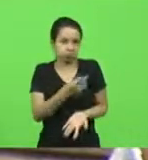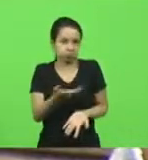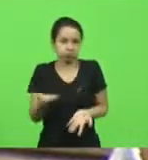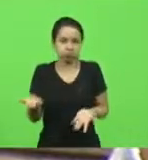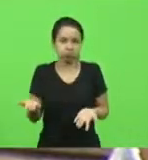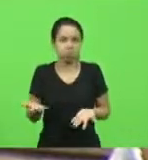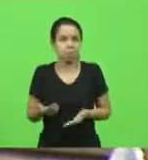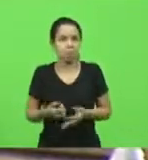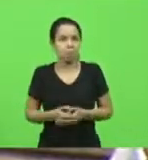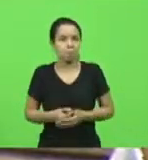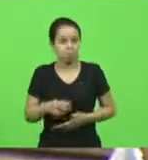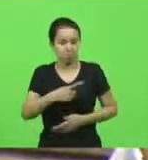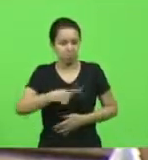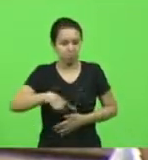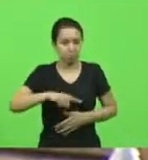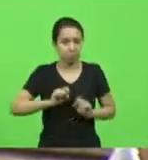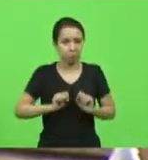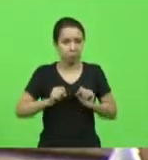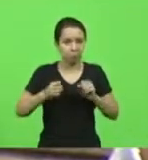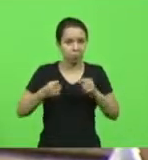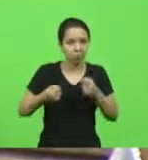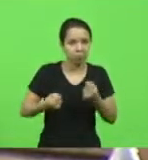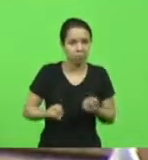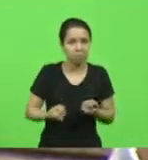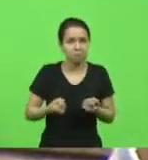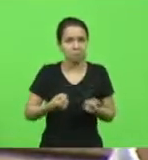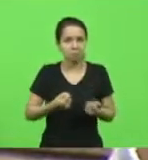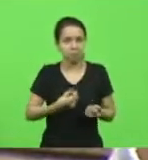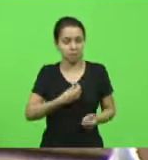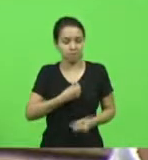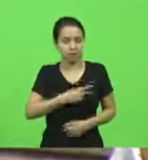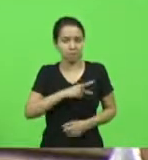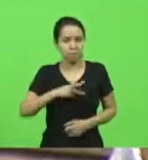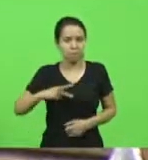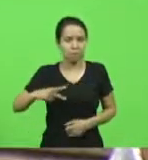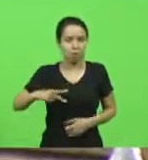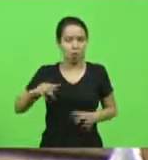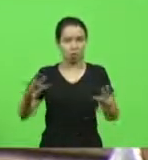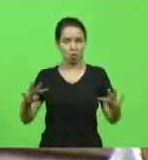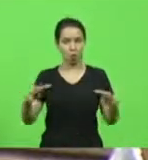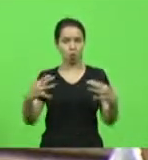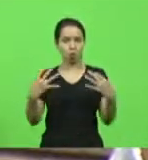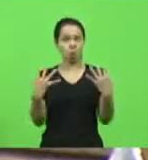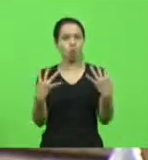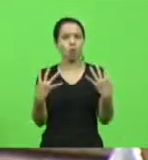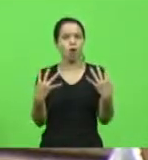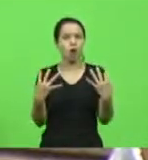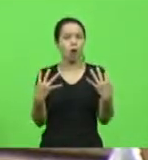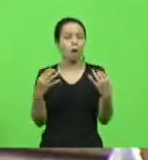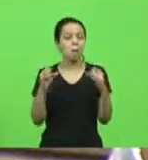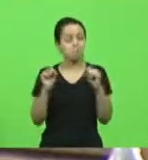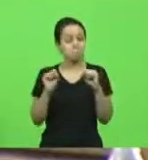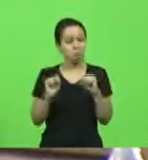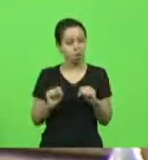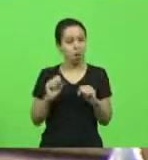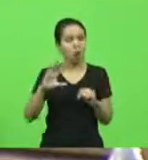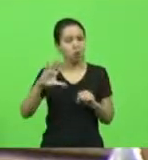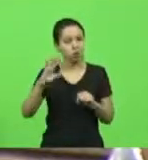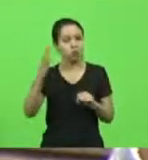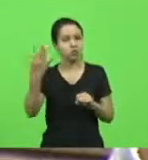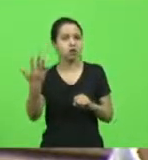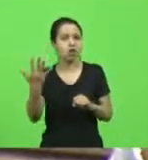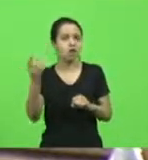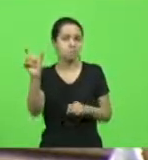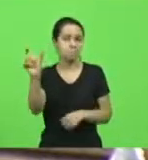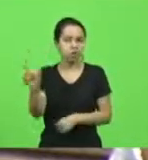quem está exposto na vida pública, sempre estará sujeito a alguém fazer